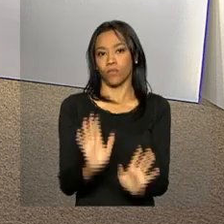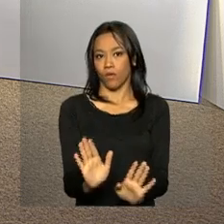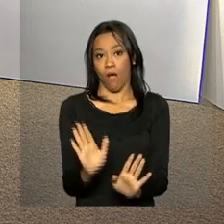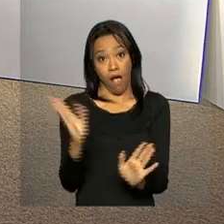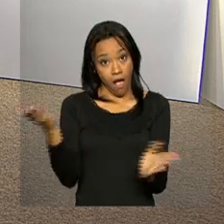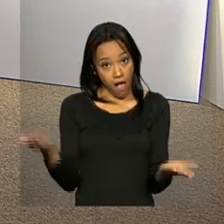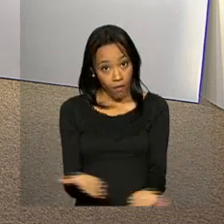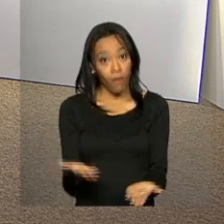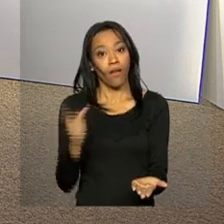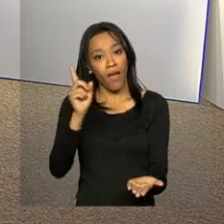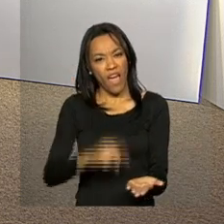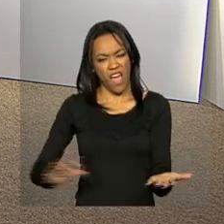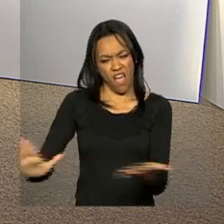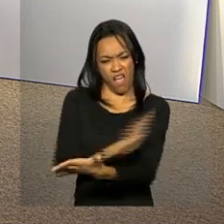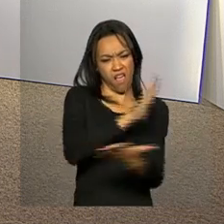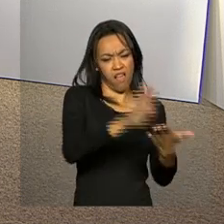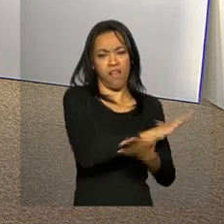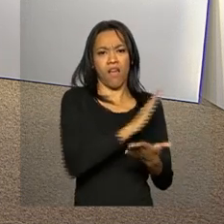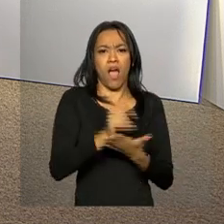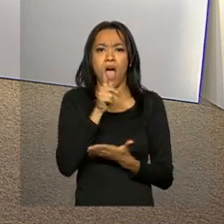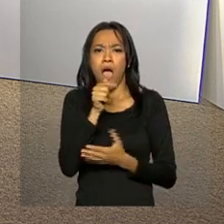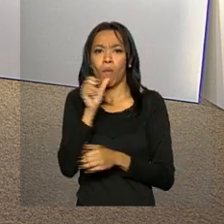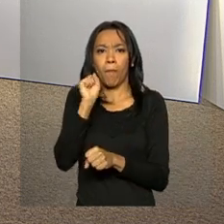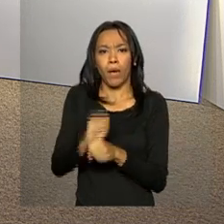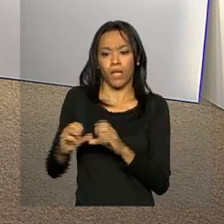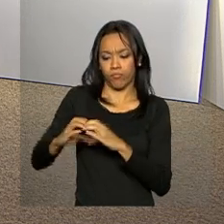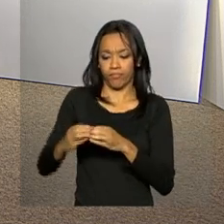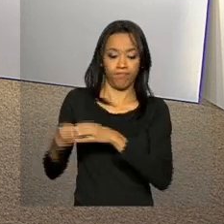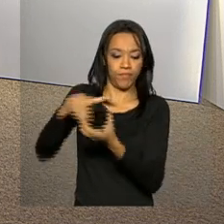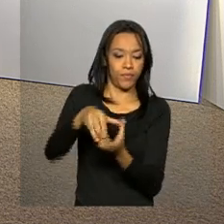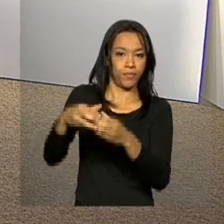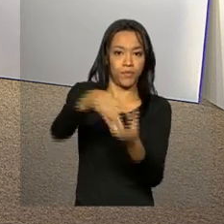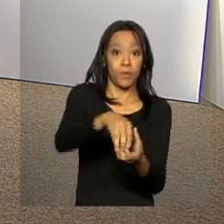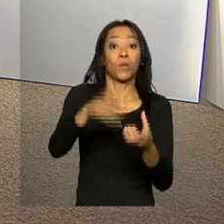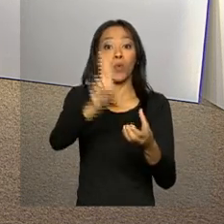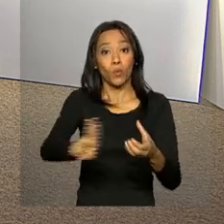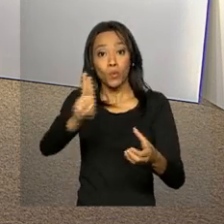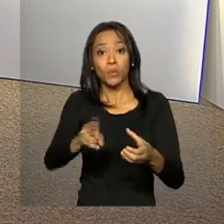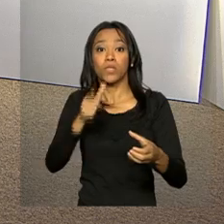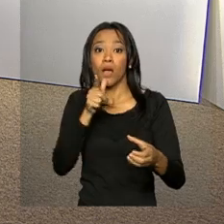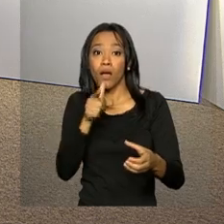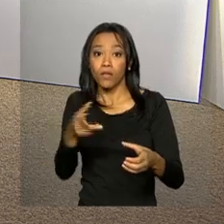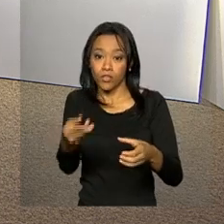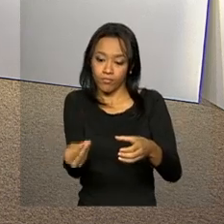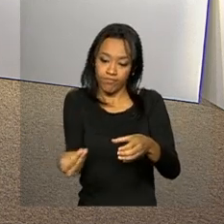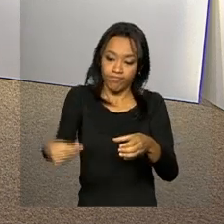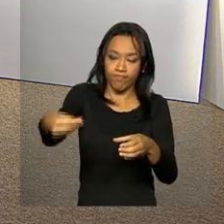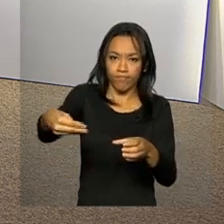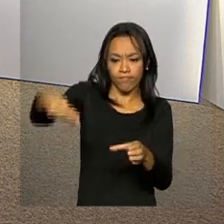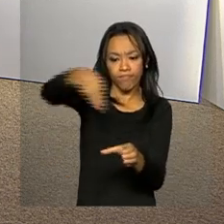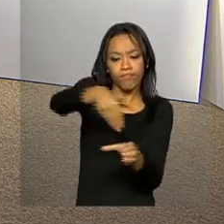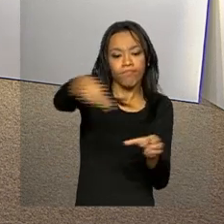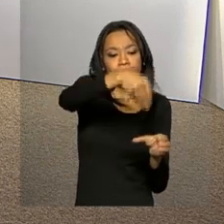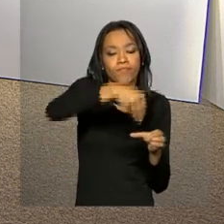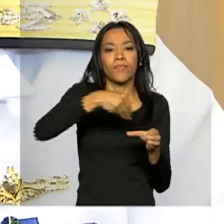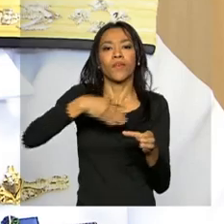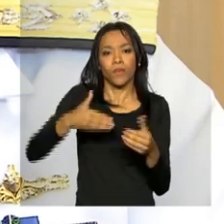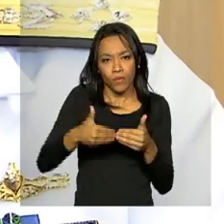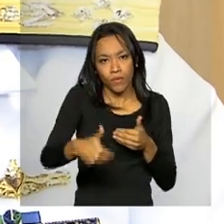a vez é de exterminar os criadouros, com aplicação de larvicidas. As ações seguem até quinta-feira.